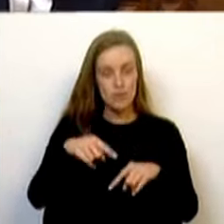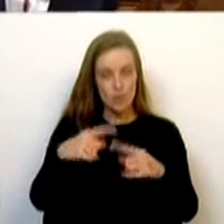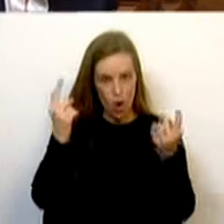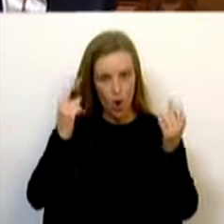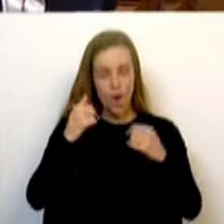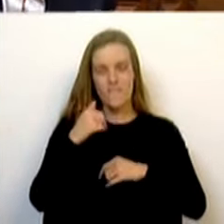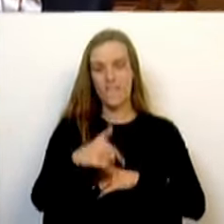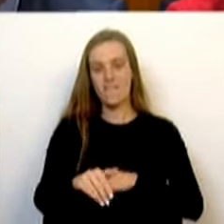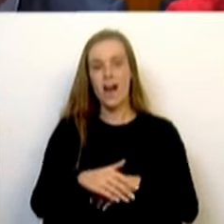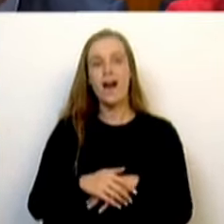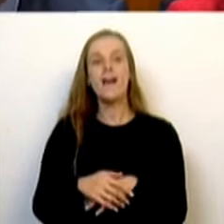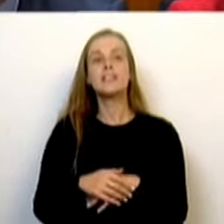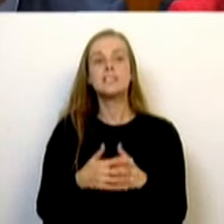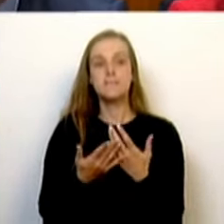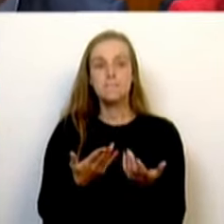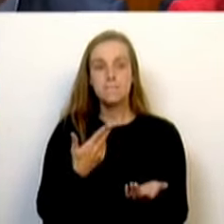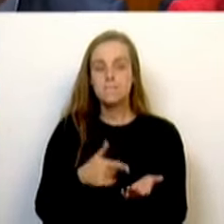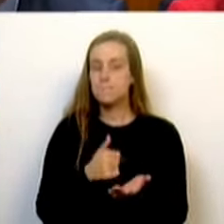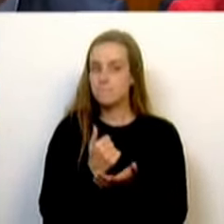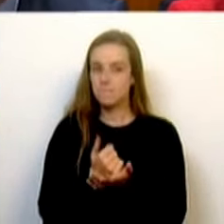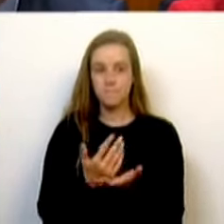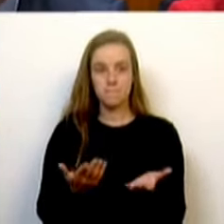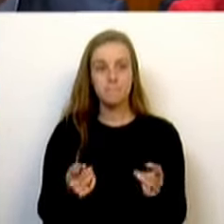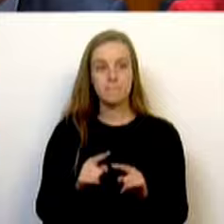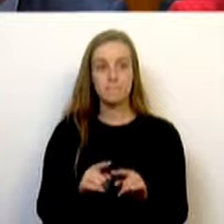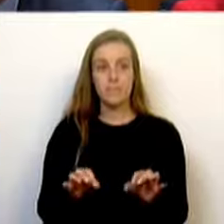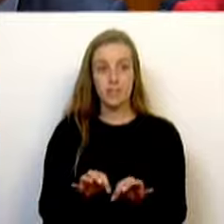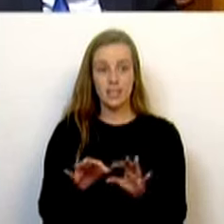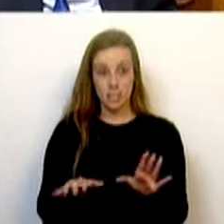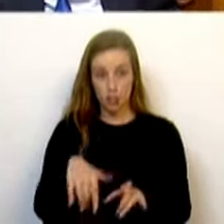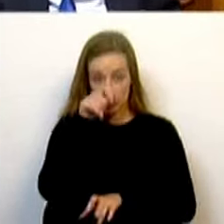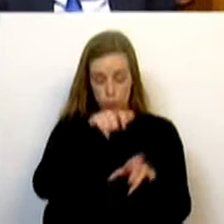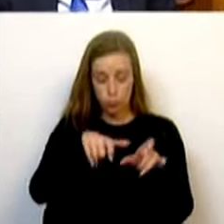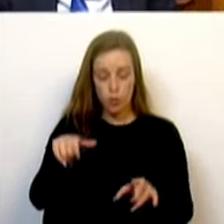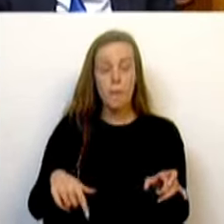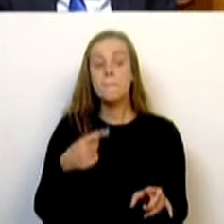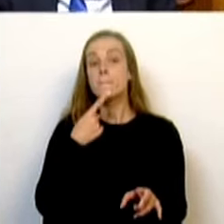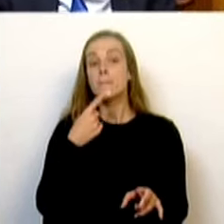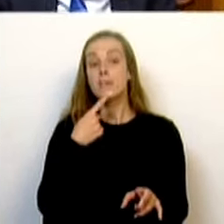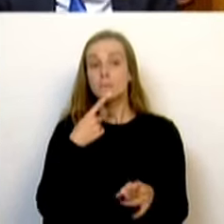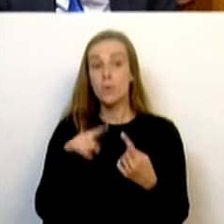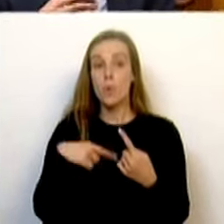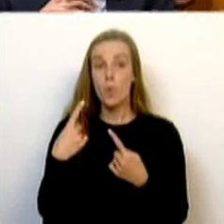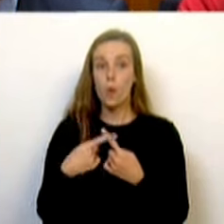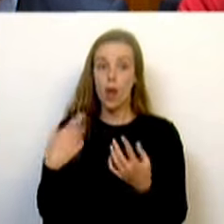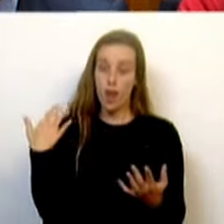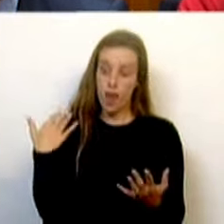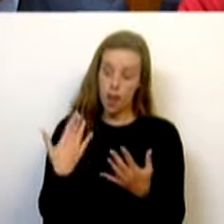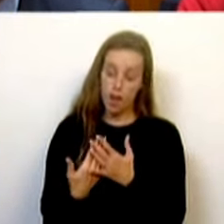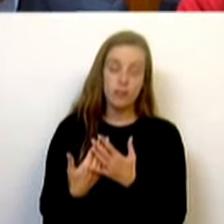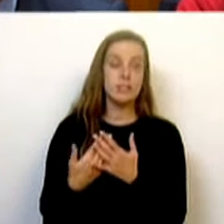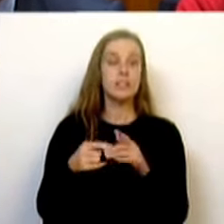deputado. É, a verdade vem sempre ao de cima. E tal como as pessoas perceberam ao longo deste ano que era